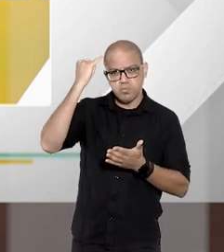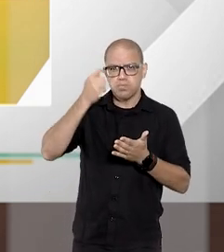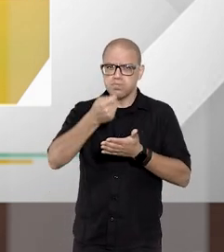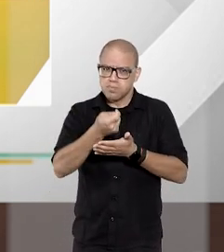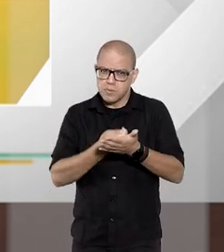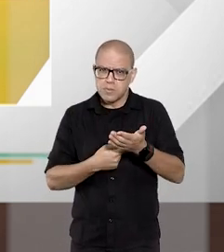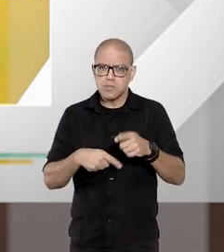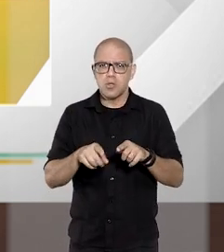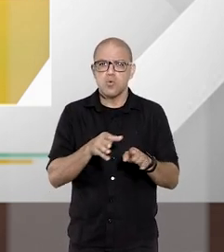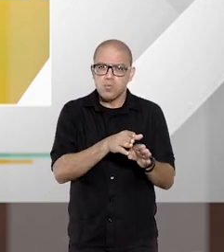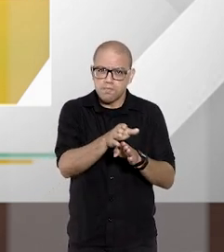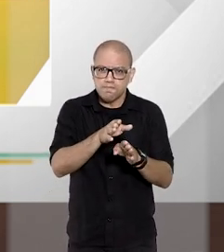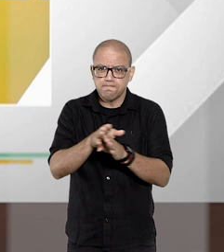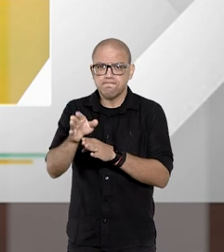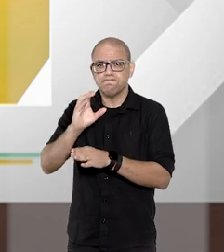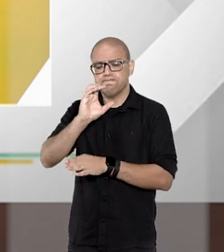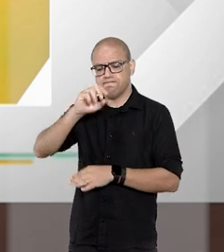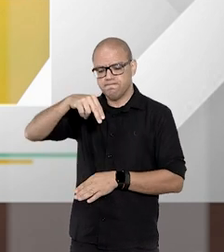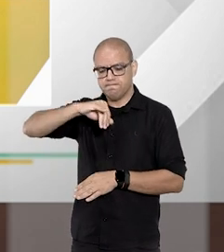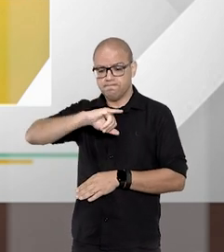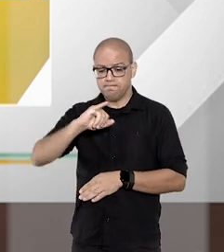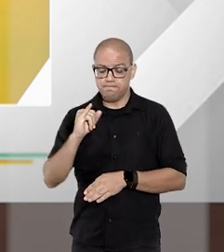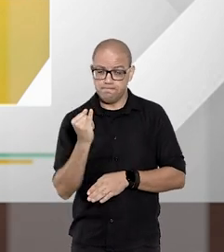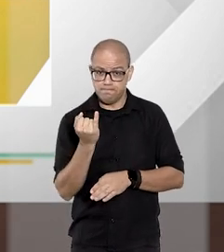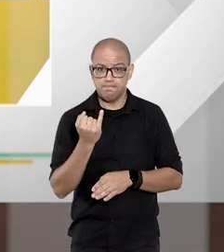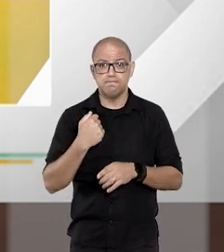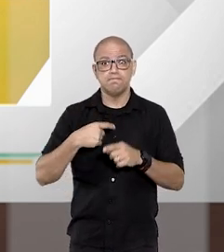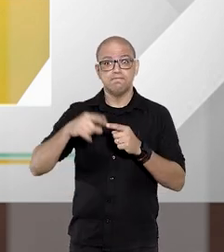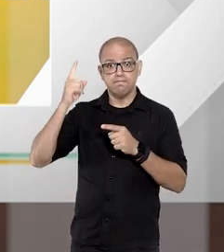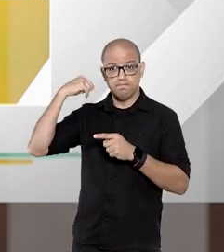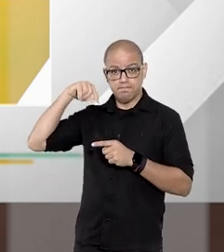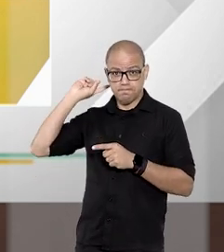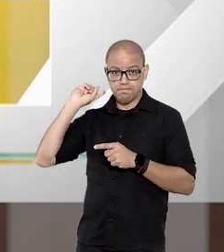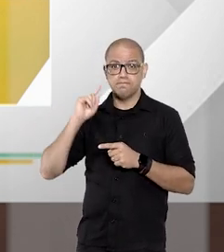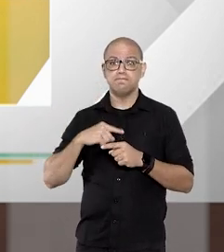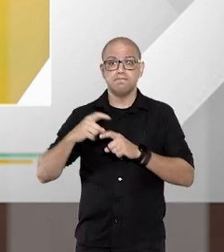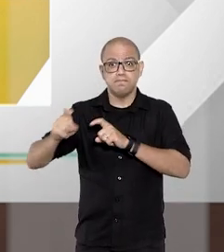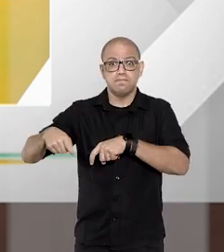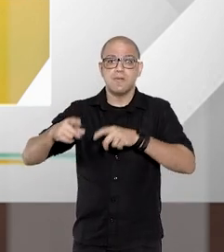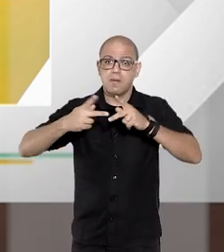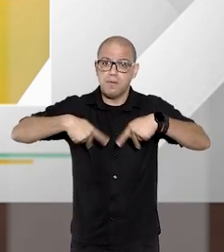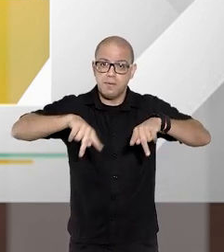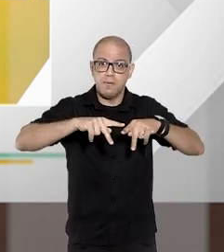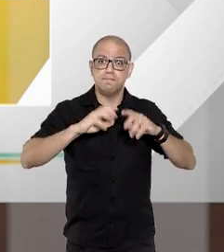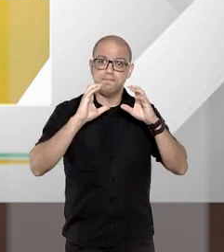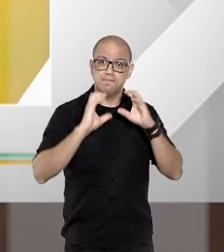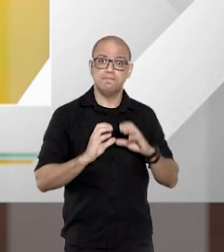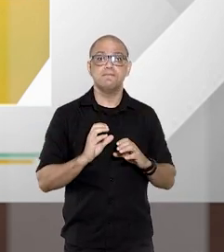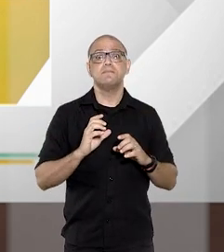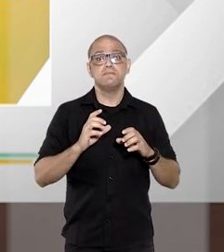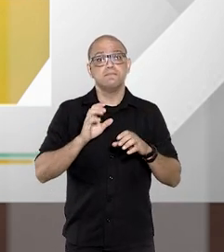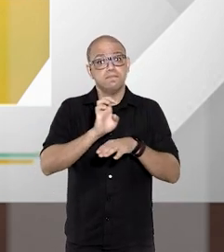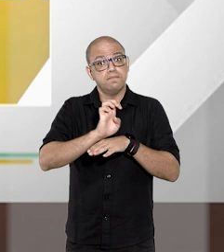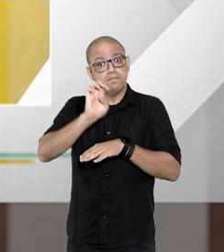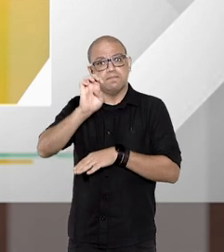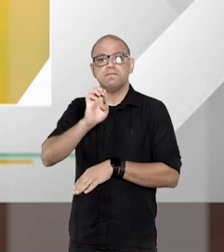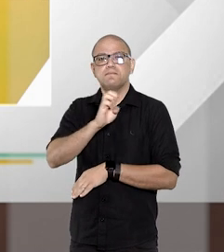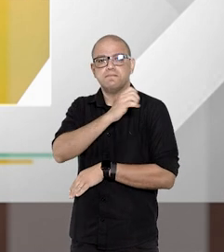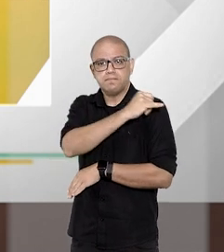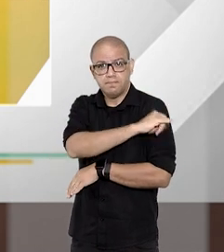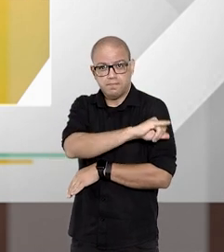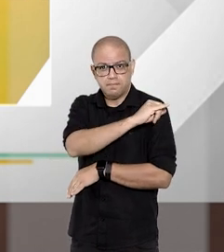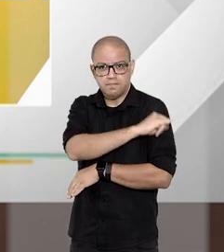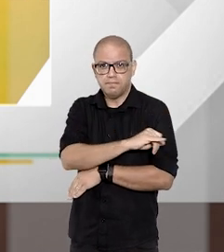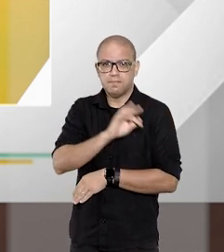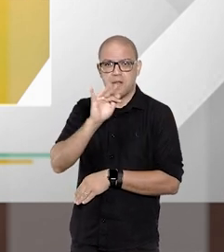auxiliar da Presidência do Conselho Nacional de Justiça e ex-integrante das Turmas Recursais da Fazenda Pública e Civil do Estado do Rio de Janeiro.